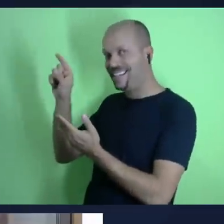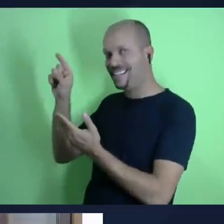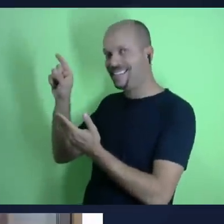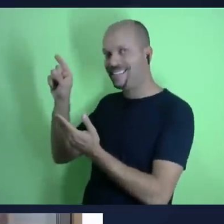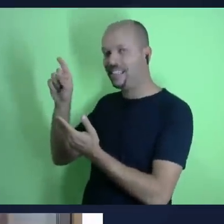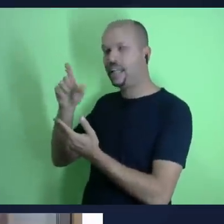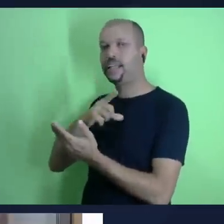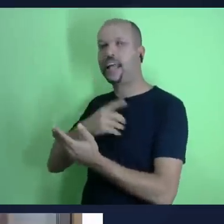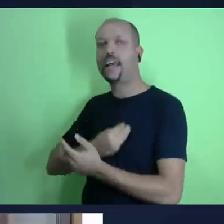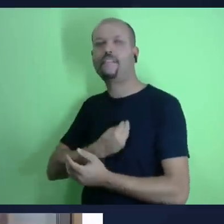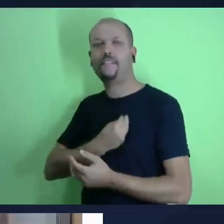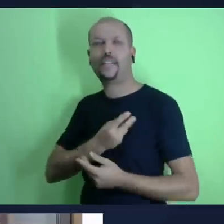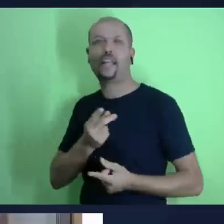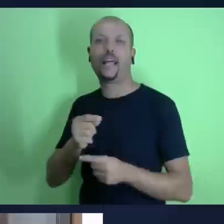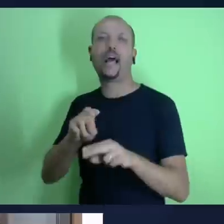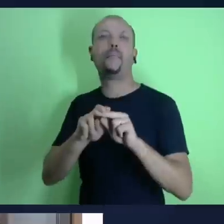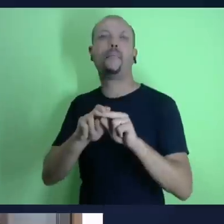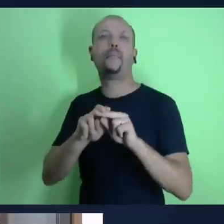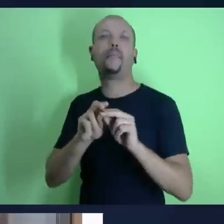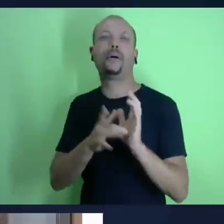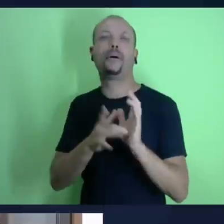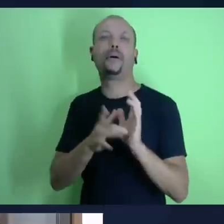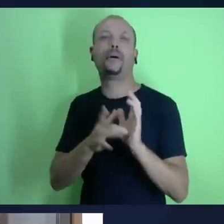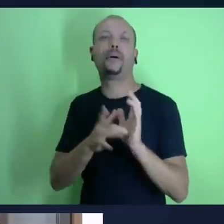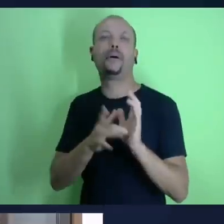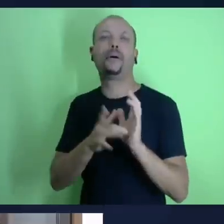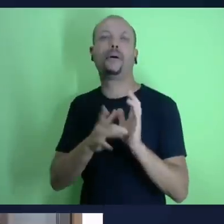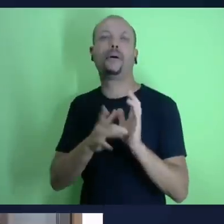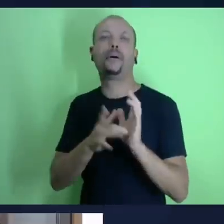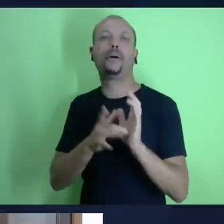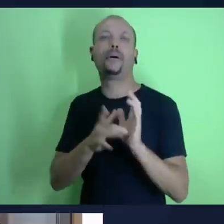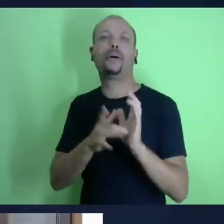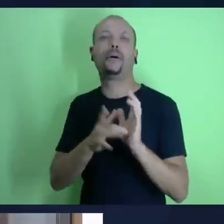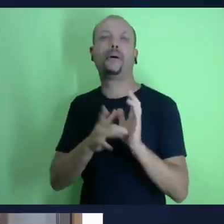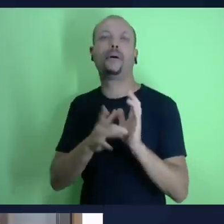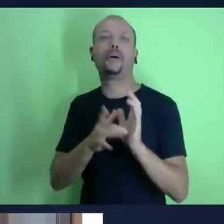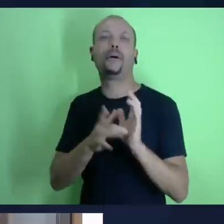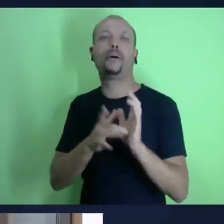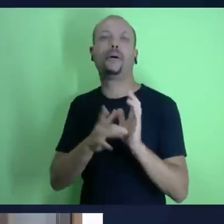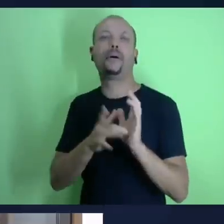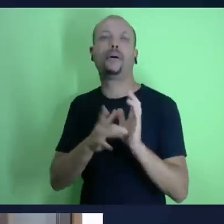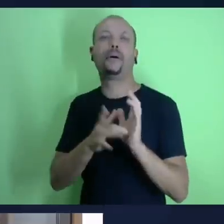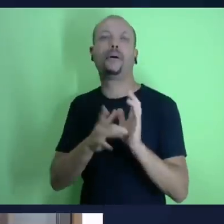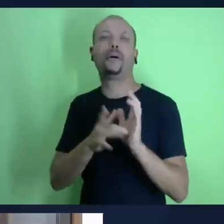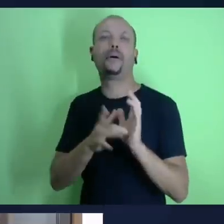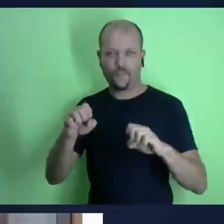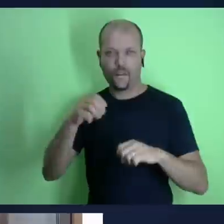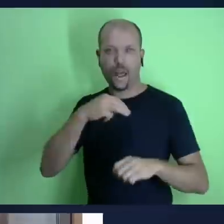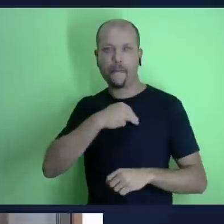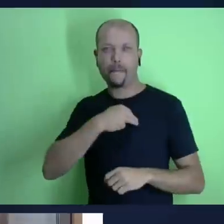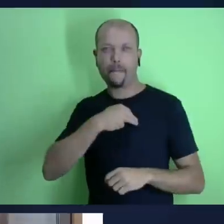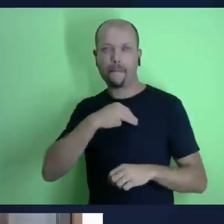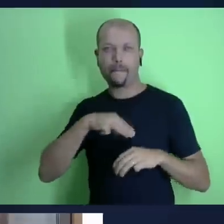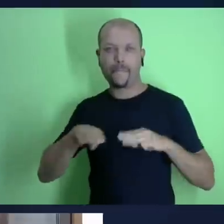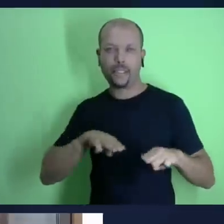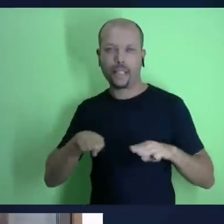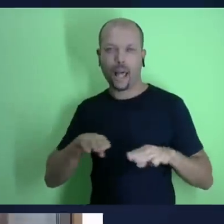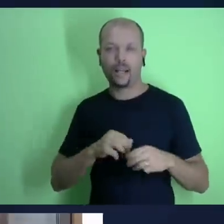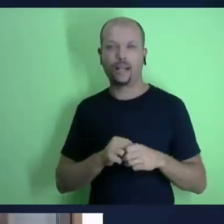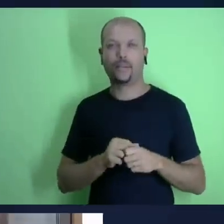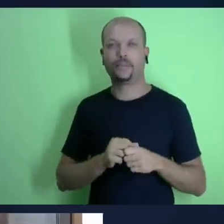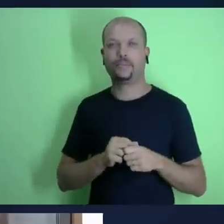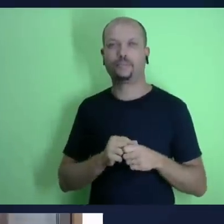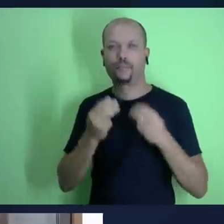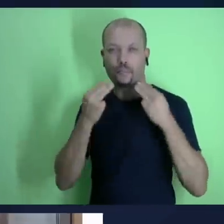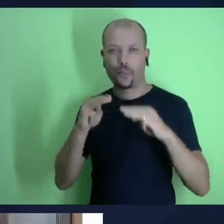escritora ela é um aite costuma dizer e ela tem um texto lindo onde ela diz que o espírito santo que cristo prometeu lá em